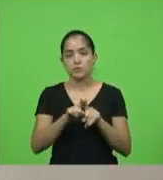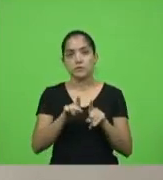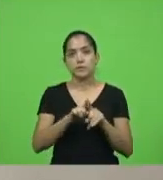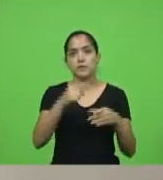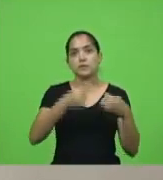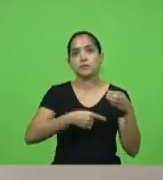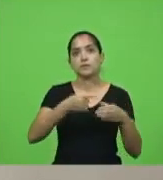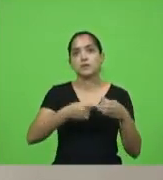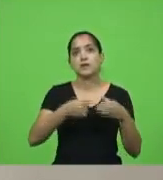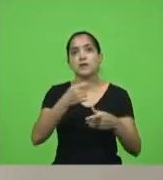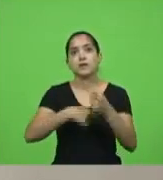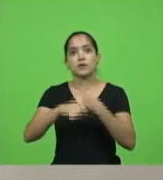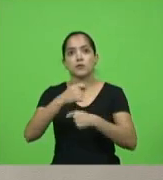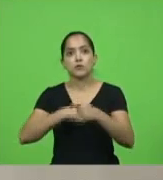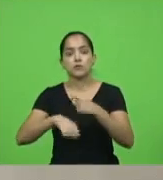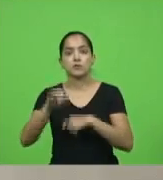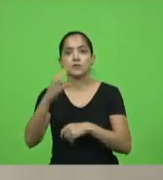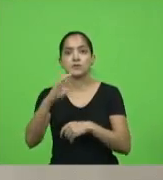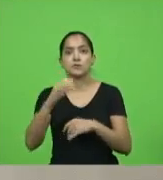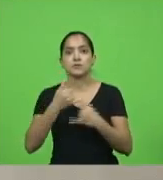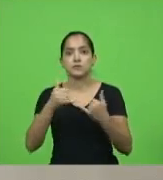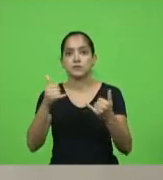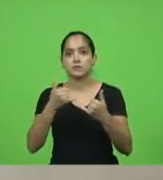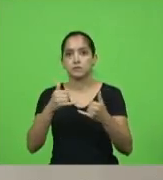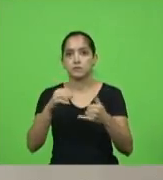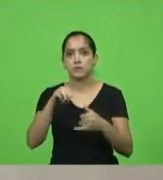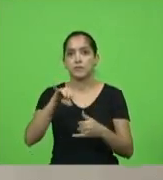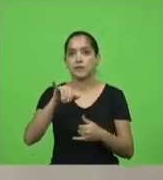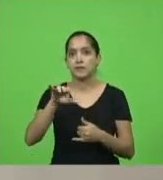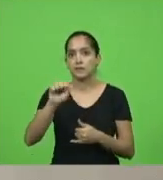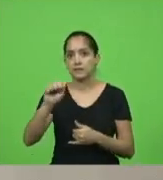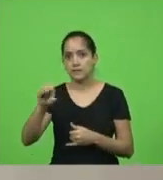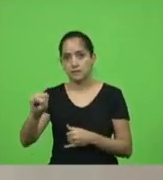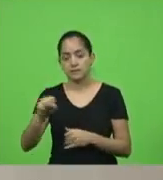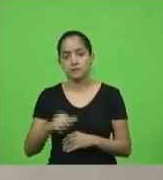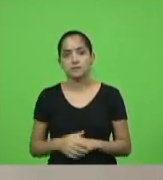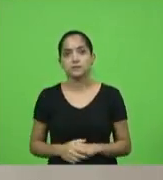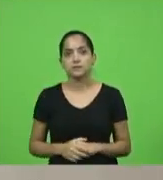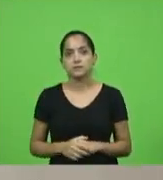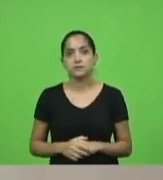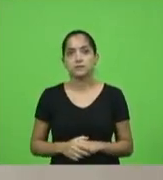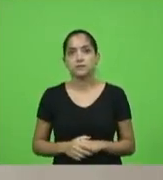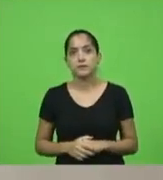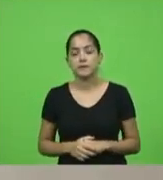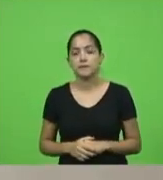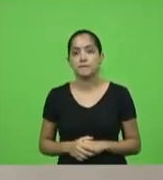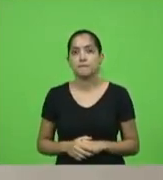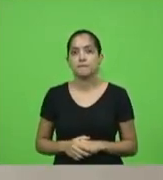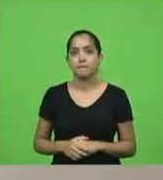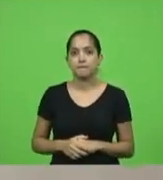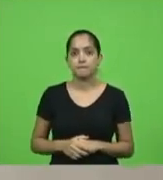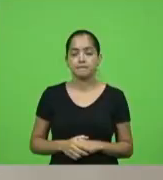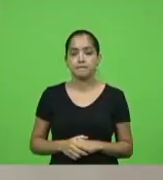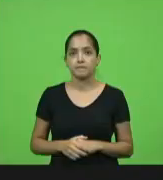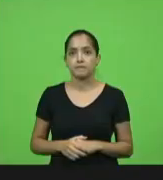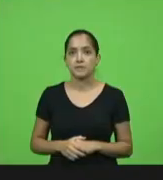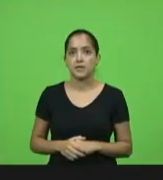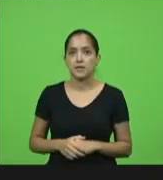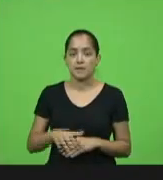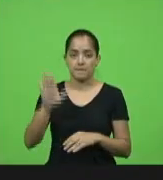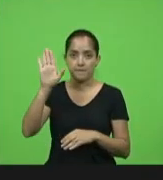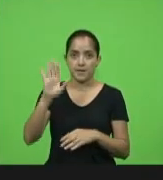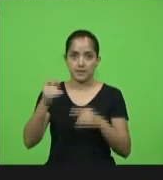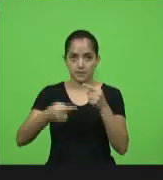de economia ciência tecnologia minas e energia em discussão aqui para discutir matéria para discutir